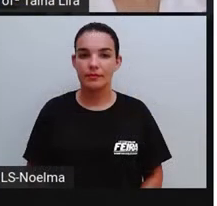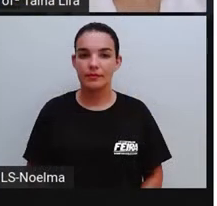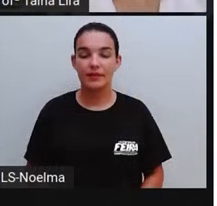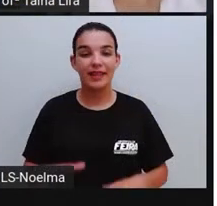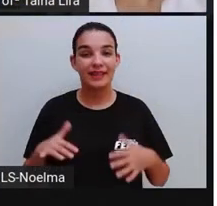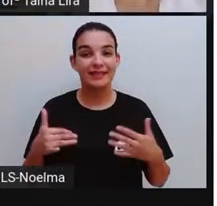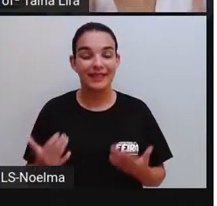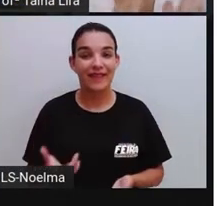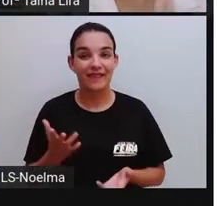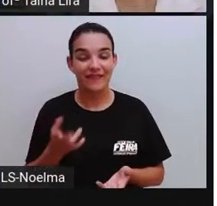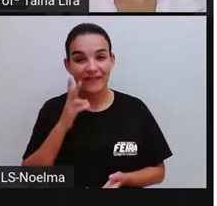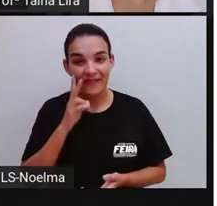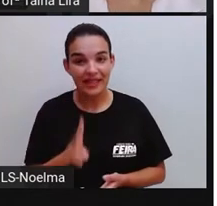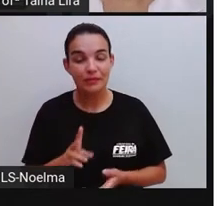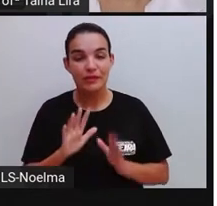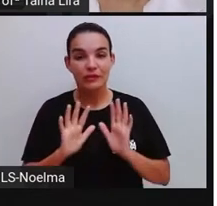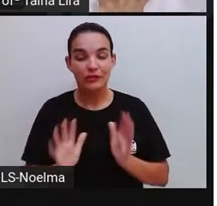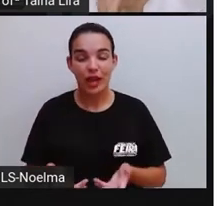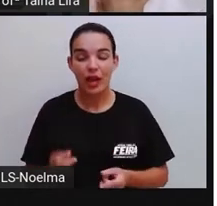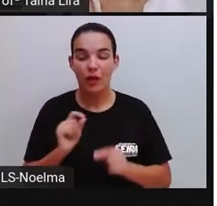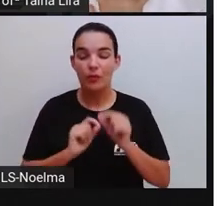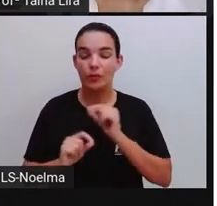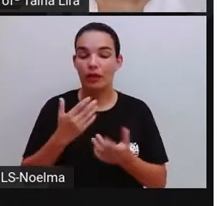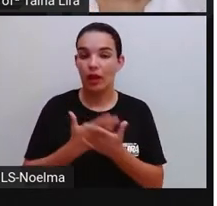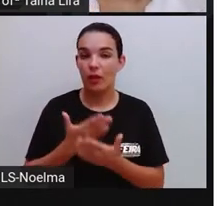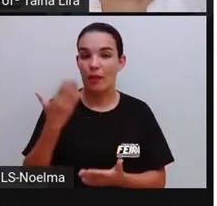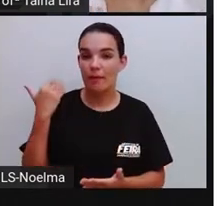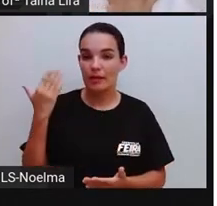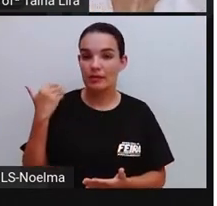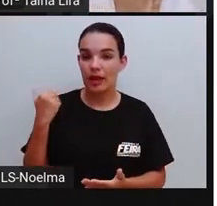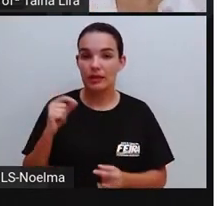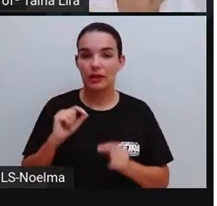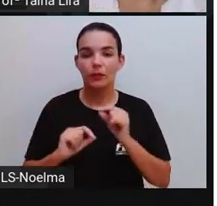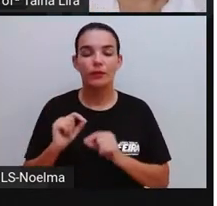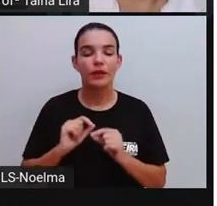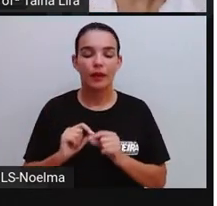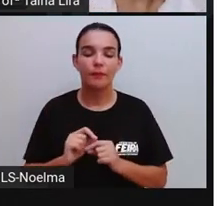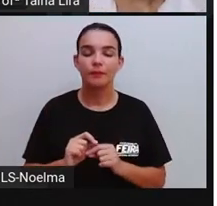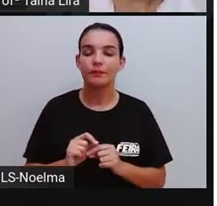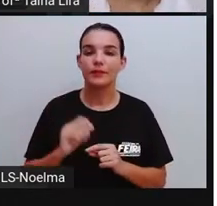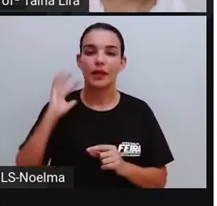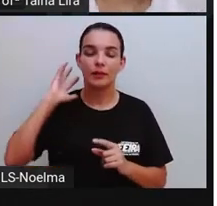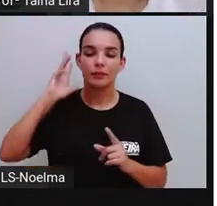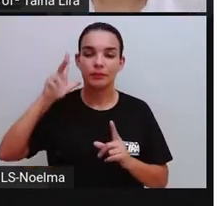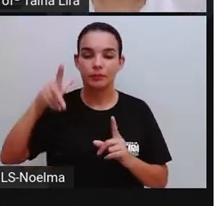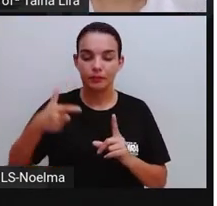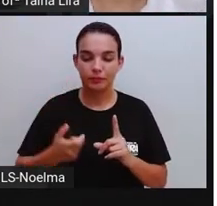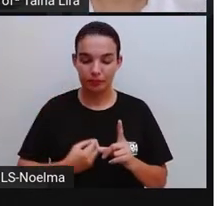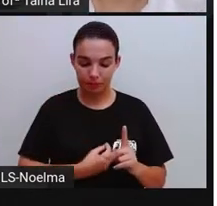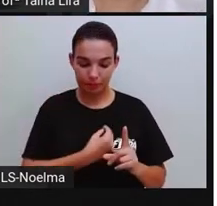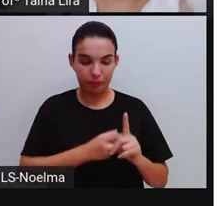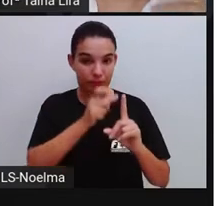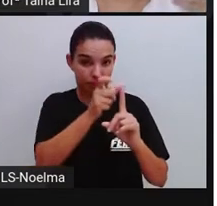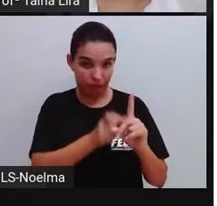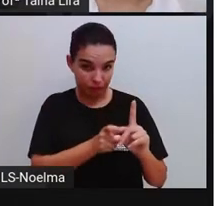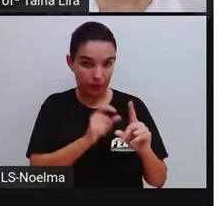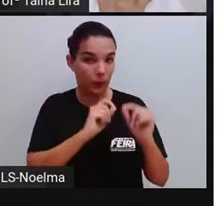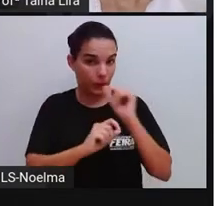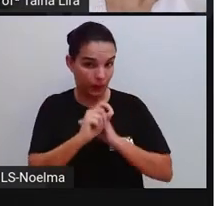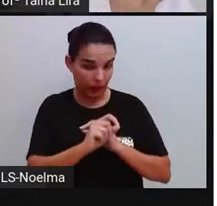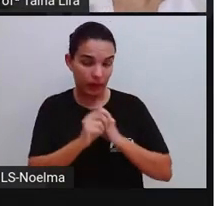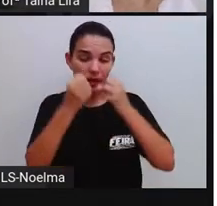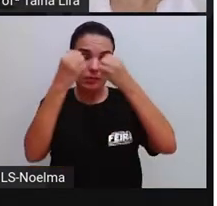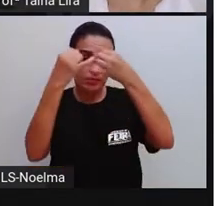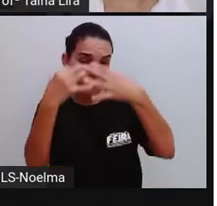Então, segundo o ano, nós já vimos na aula passada, né, que a biografia é um texto que tem por objetivo narrar